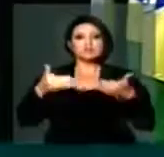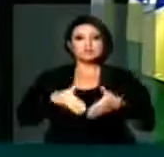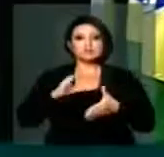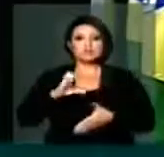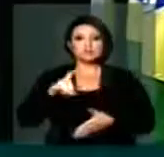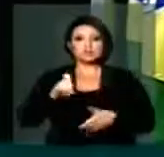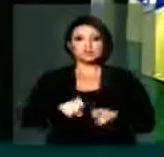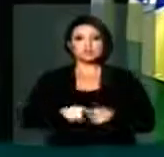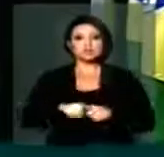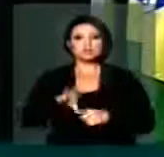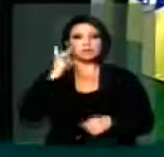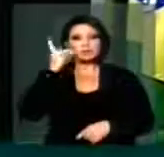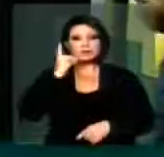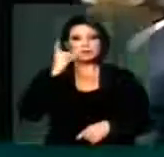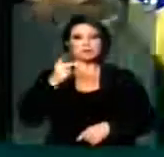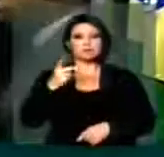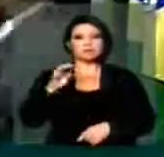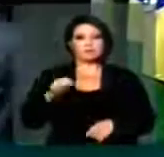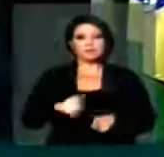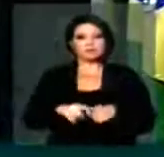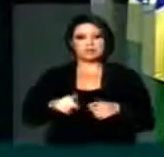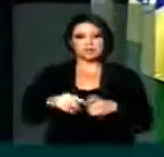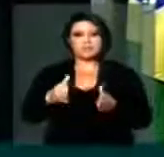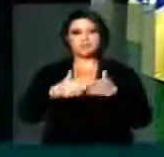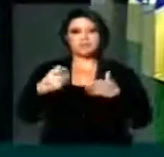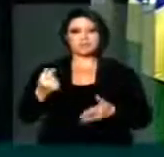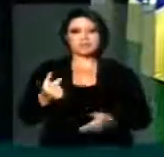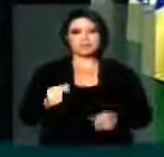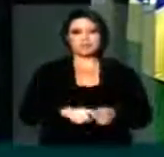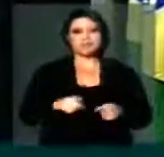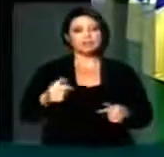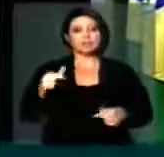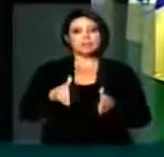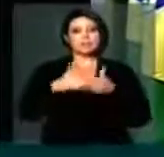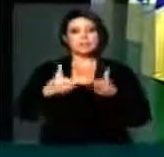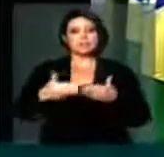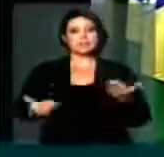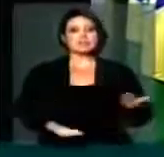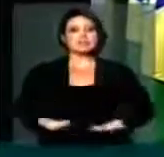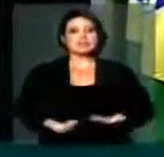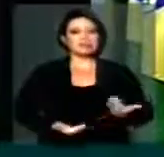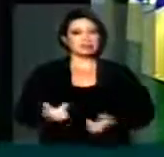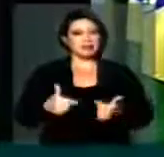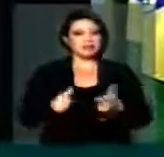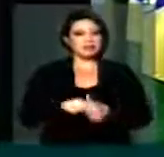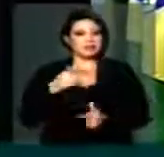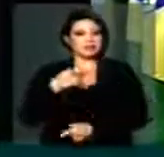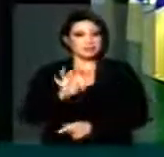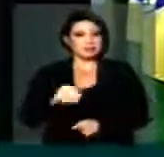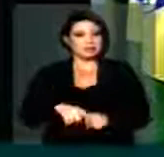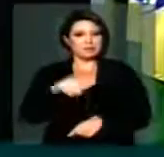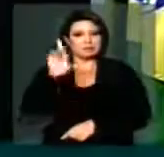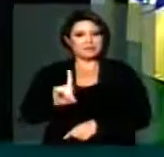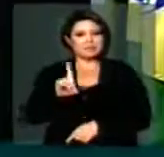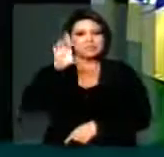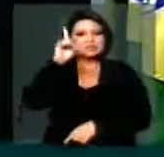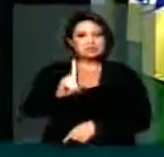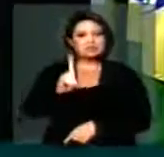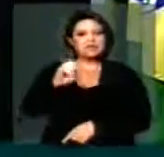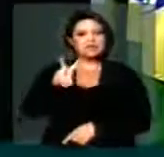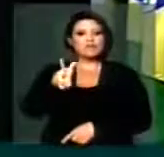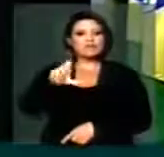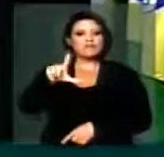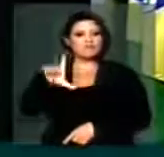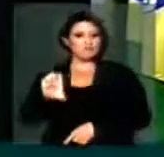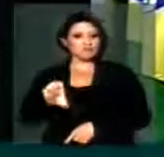CAD pelas mãos de um deputado do PT, pede dinheiro e emprego ao PT em uma diretoria da Vale. Não